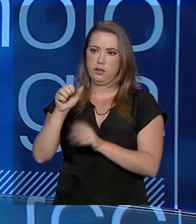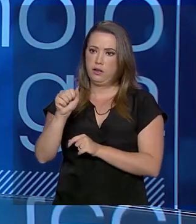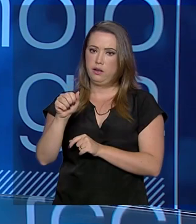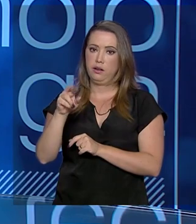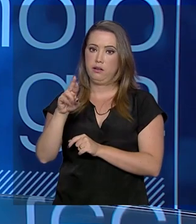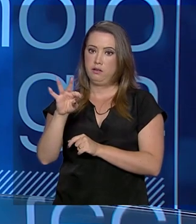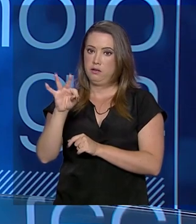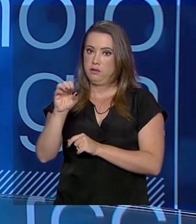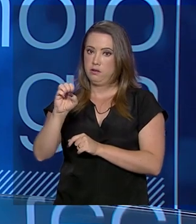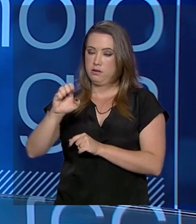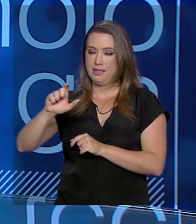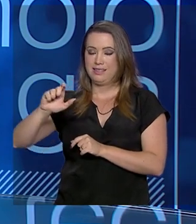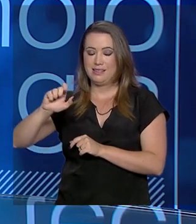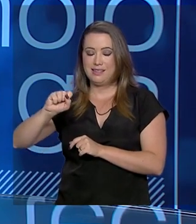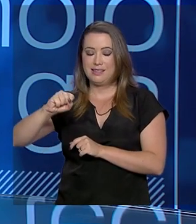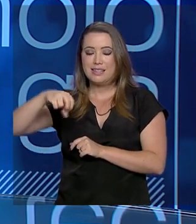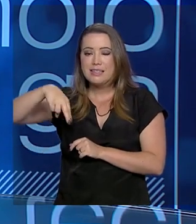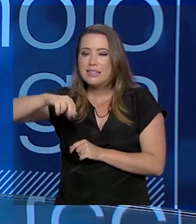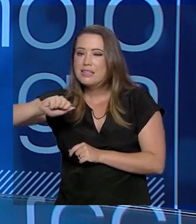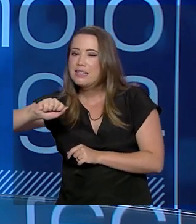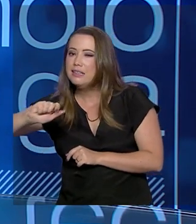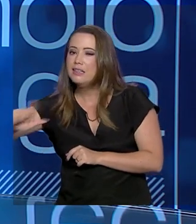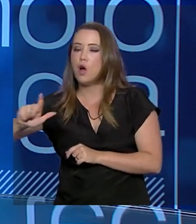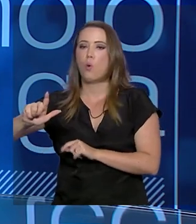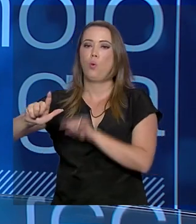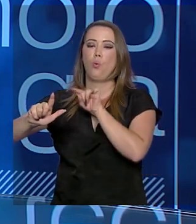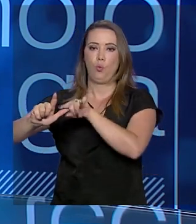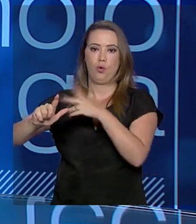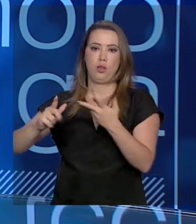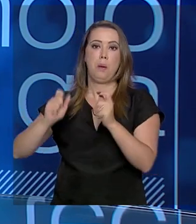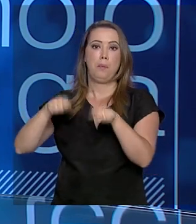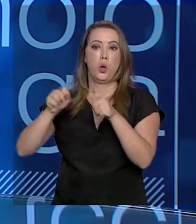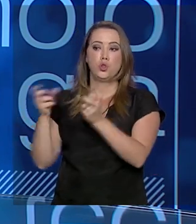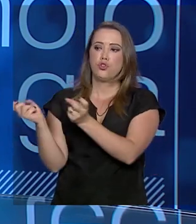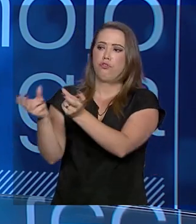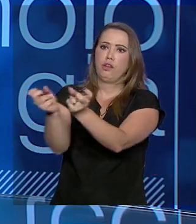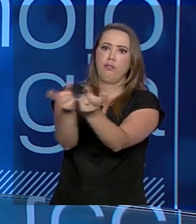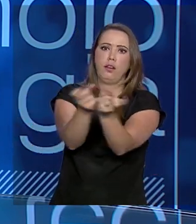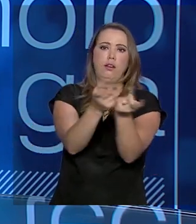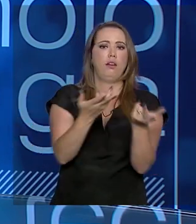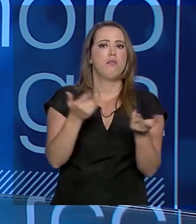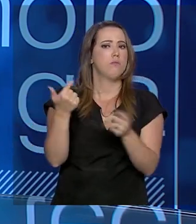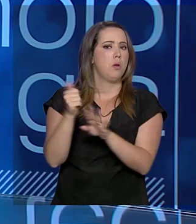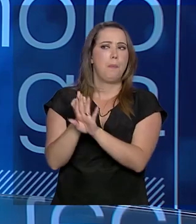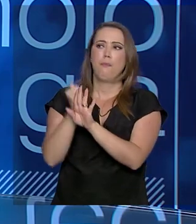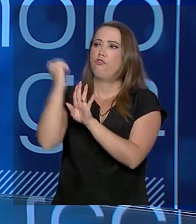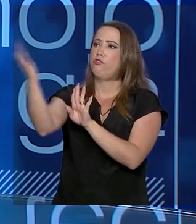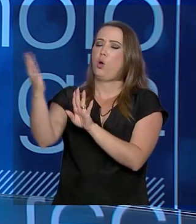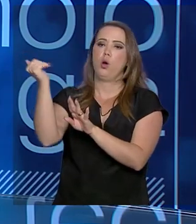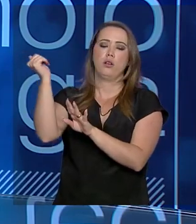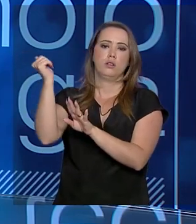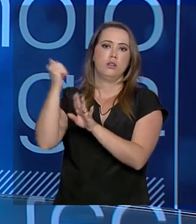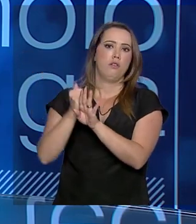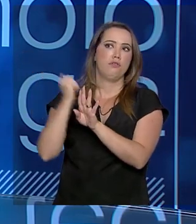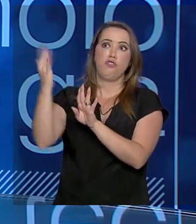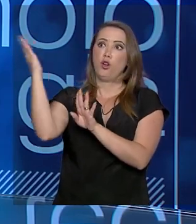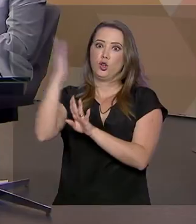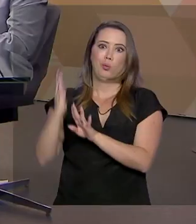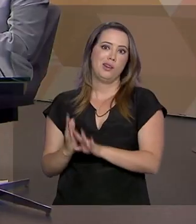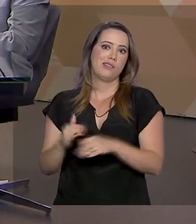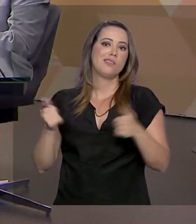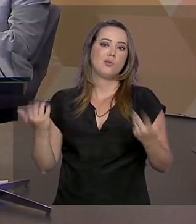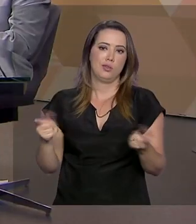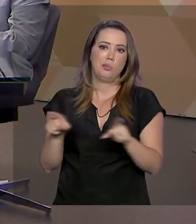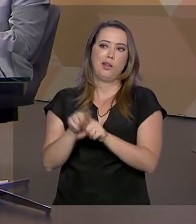caprichado na sua cidade, no seu estado, mas sim poder ultrapassar as fronteiras brasileiras